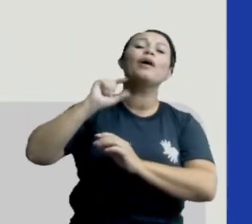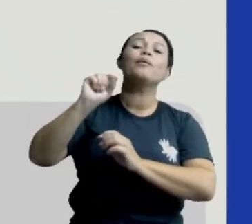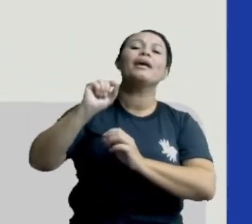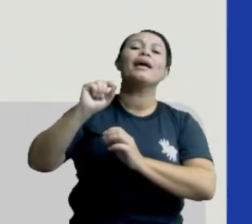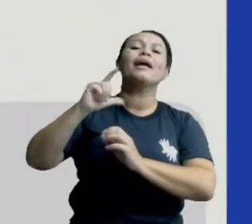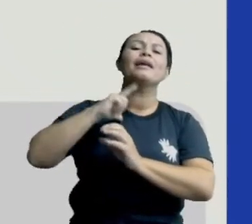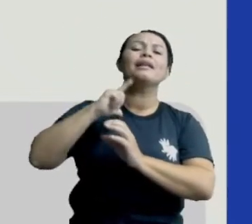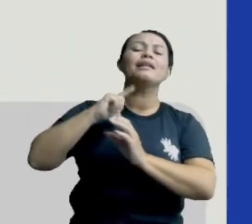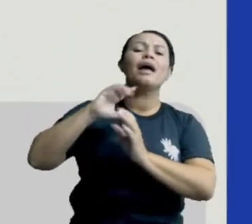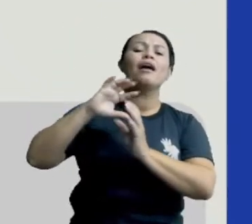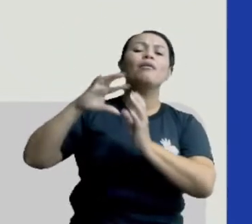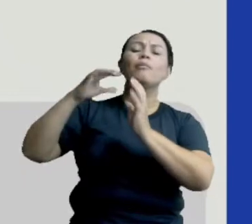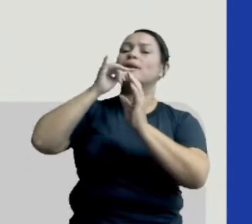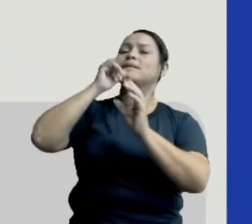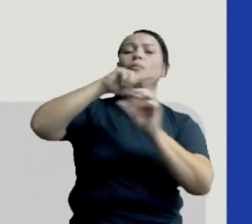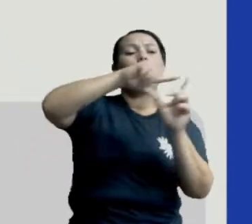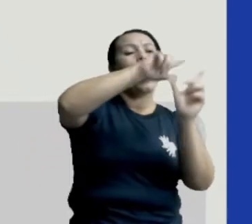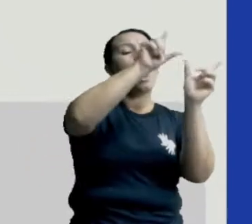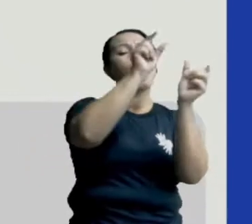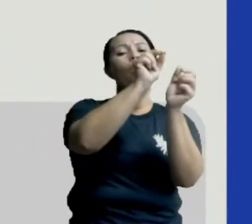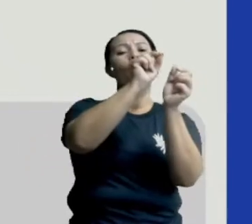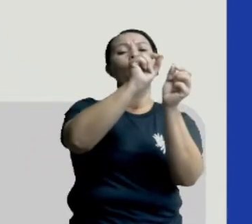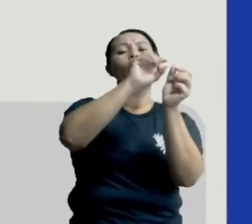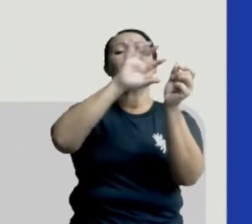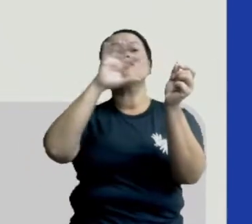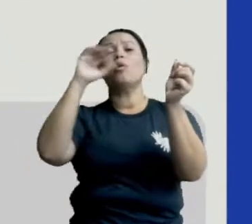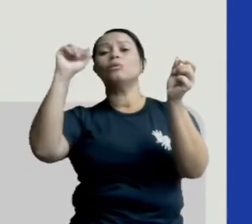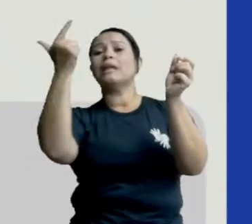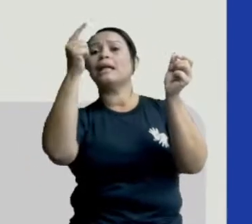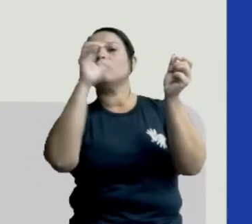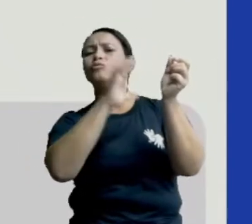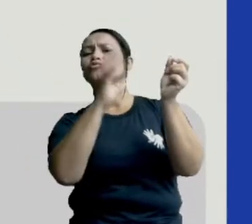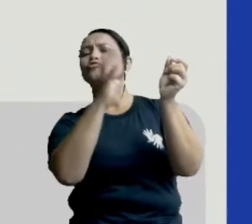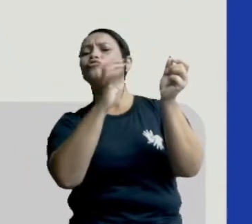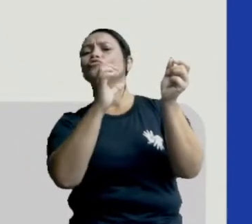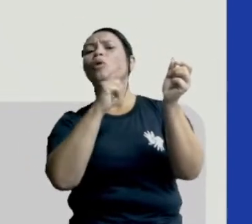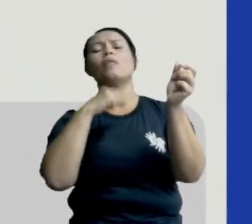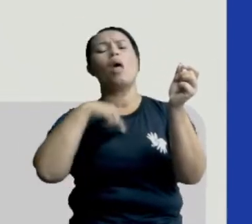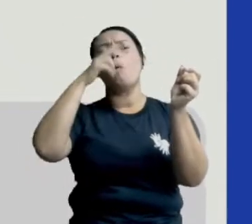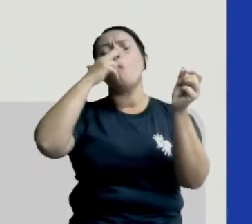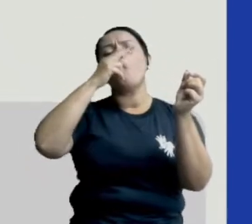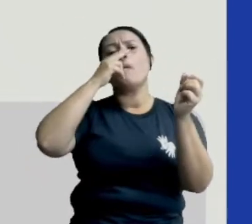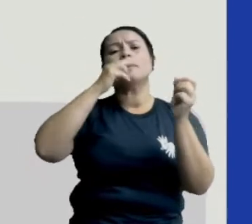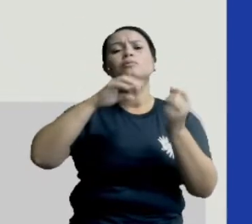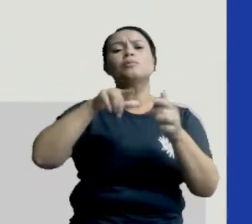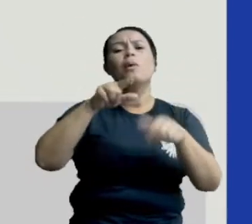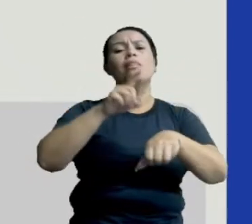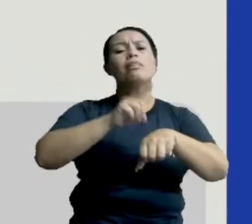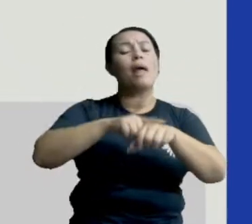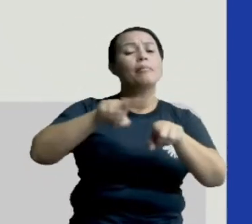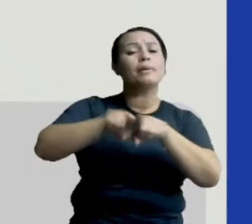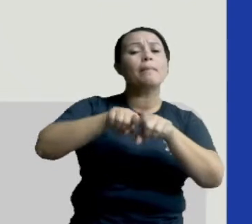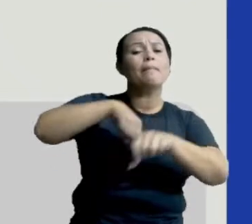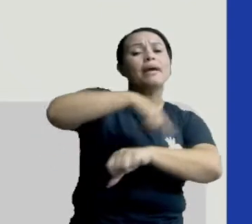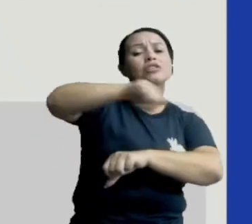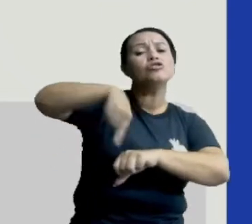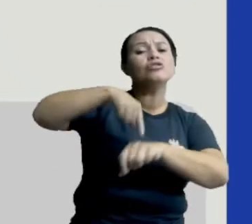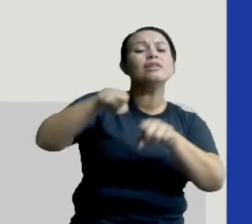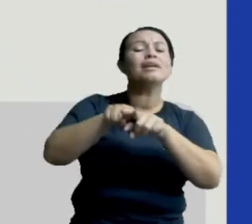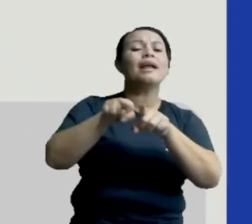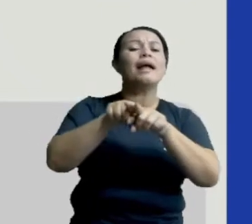para o Sol. A Lua leva o mesmo tempo para girar em torno do seu próprio eixo e para